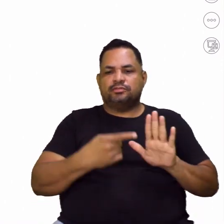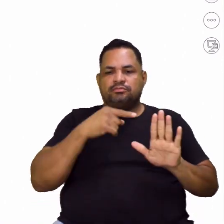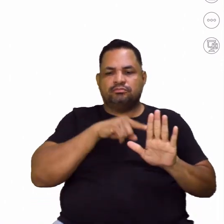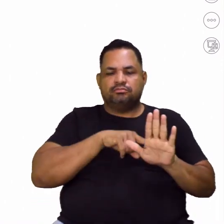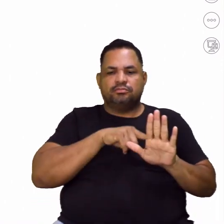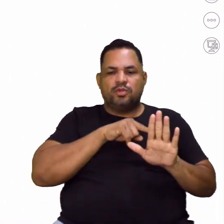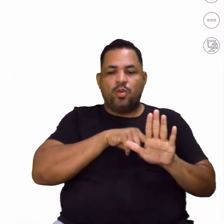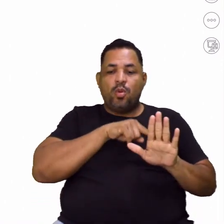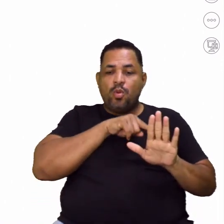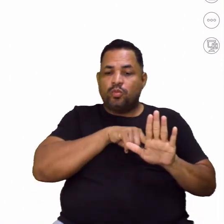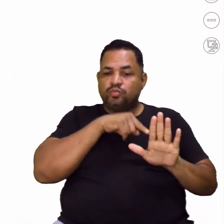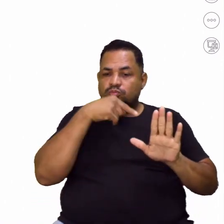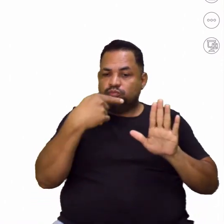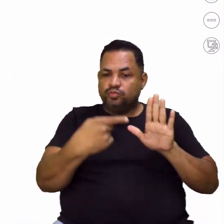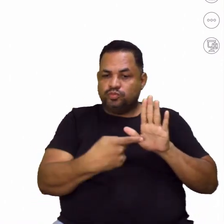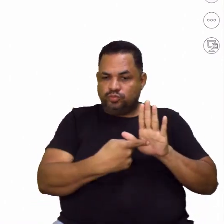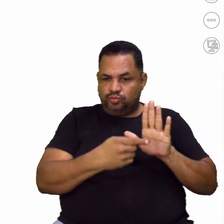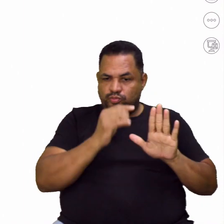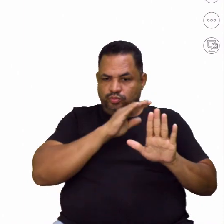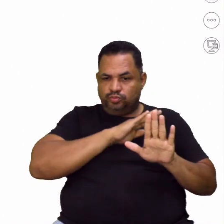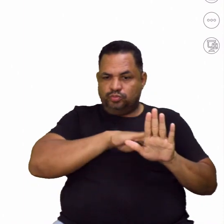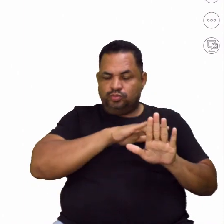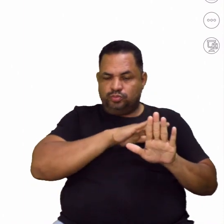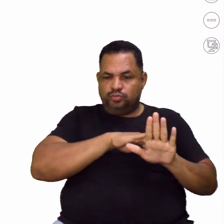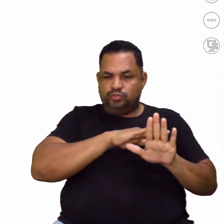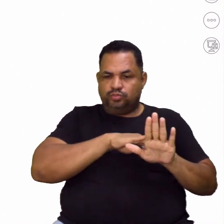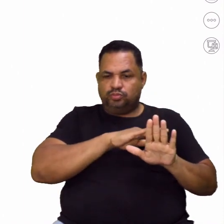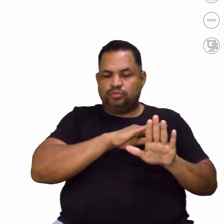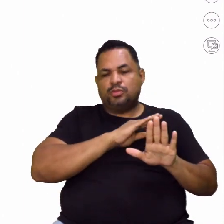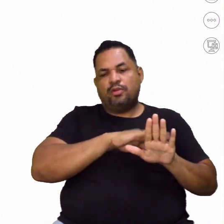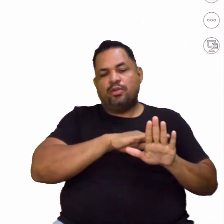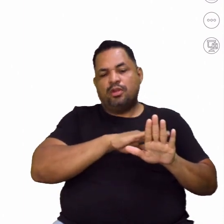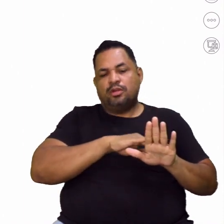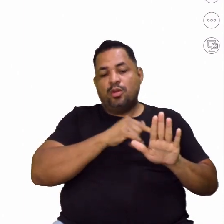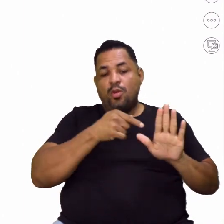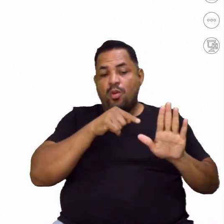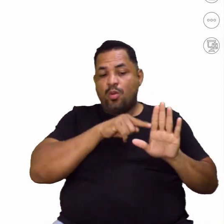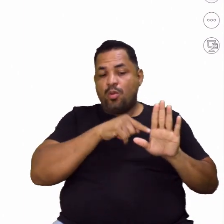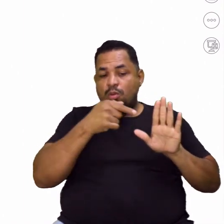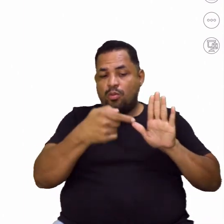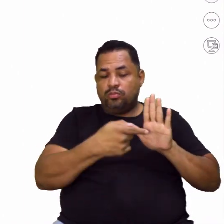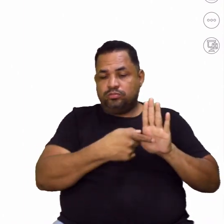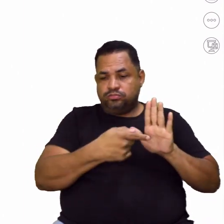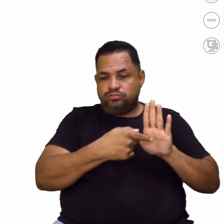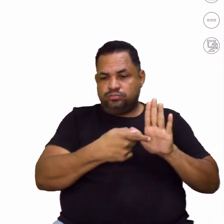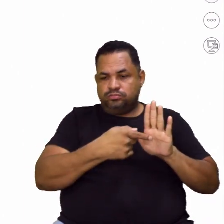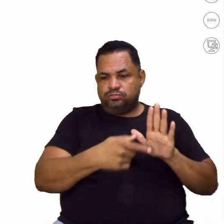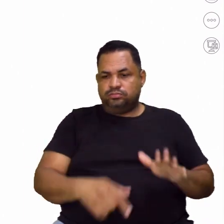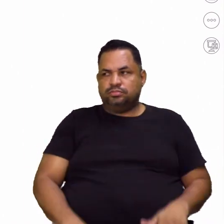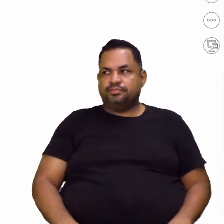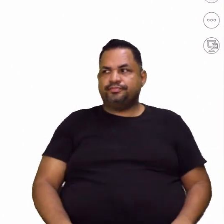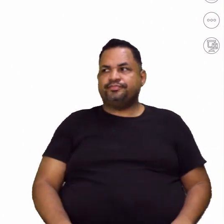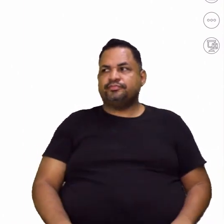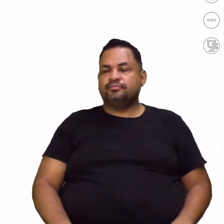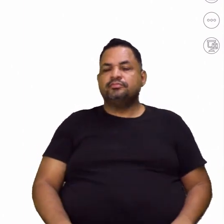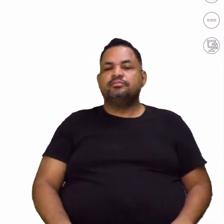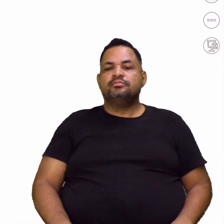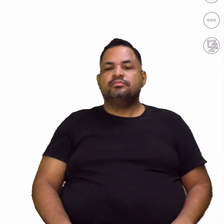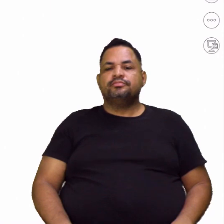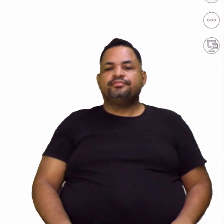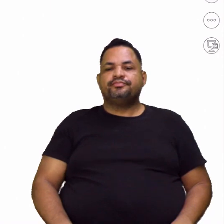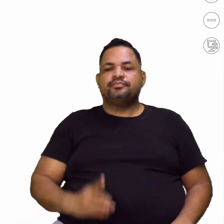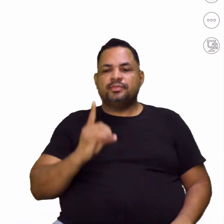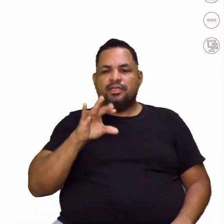quando está no sentido real. Lembrando que denotação é o sentido real, e